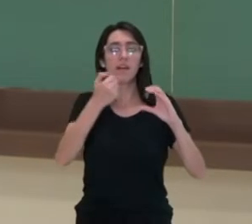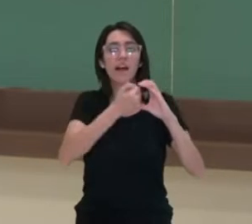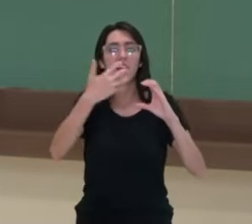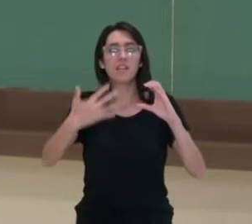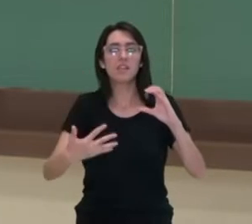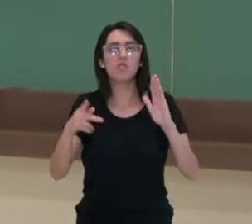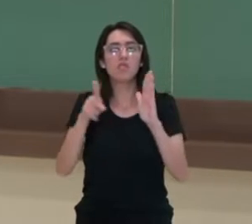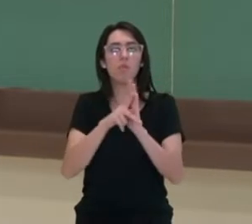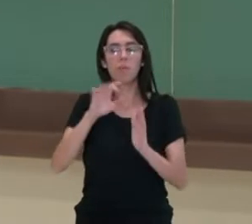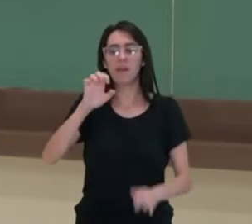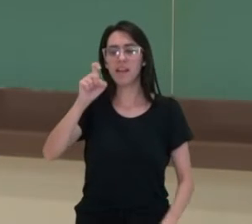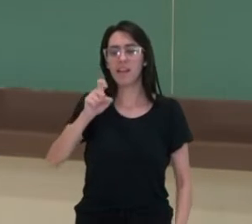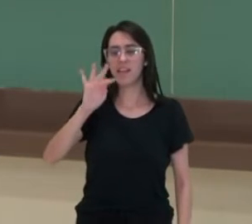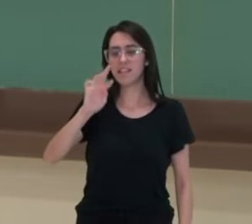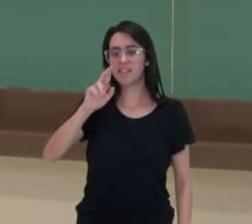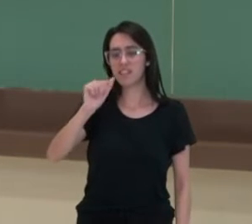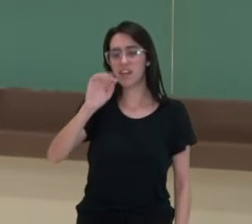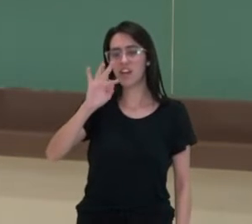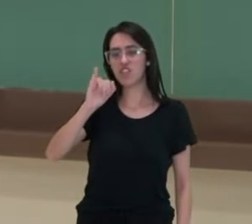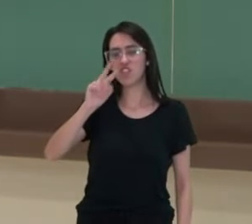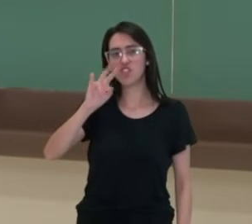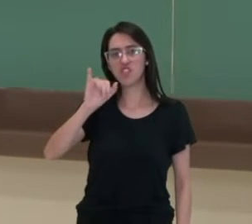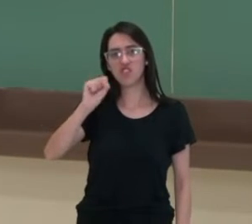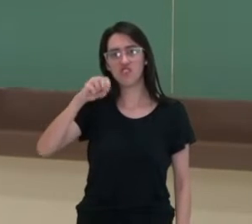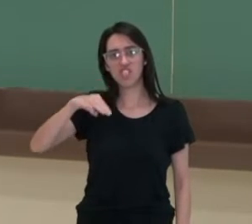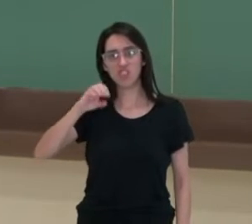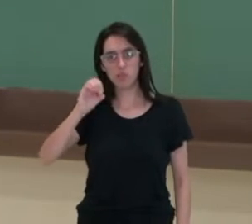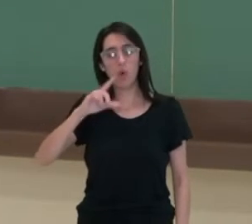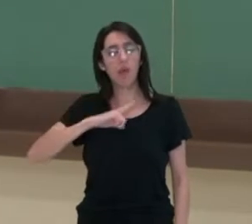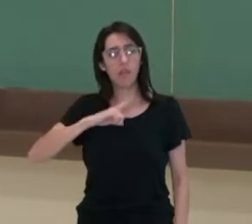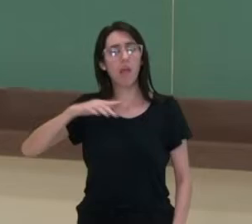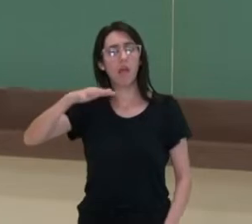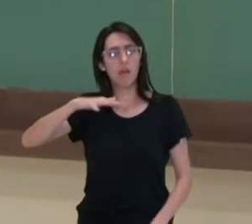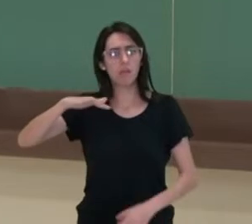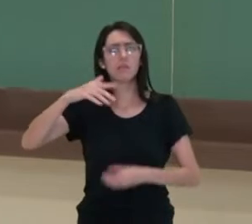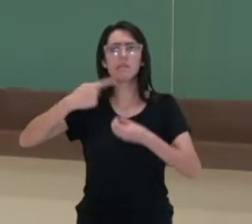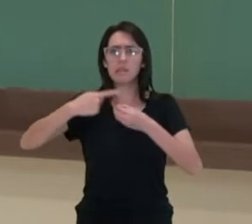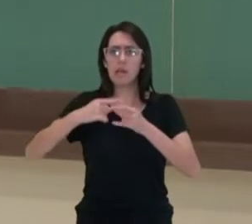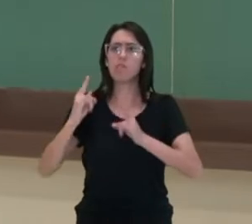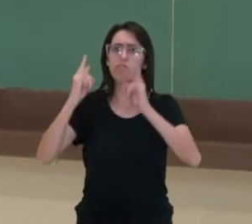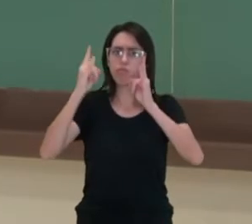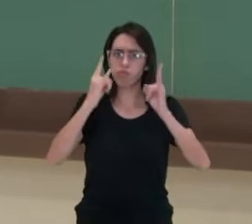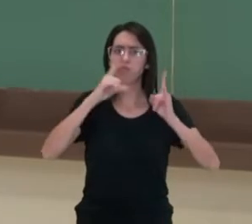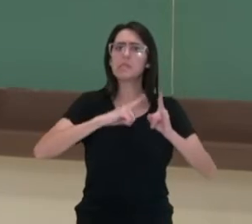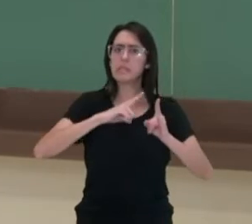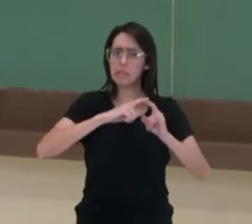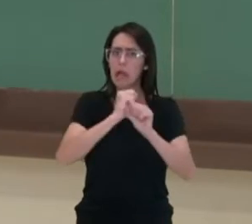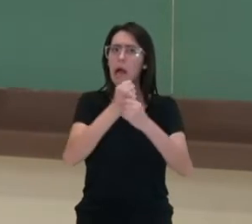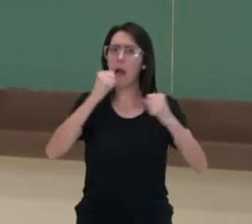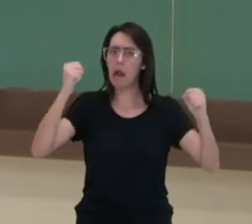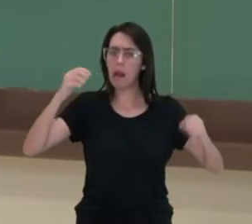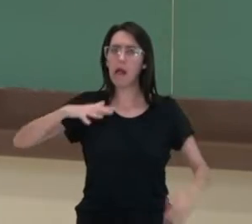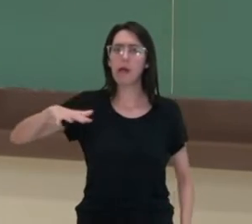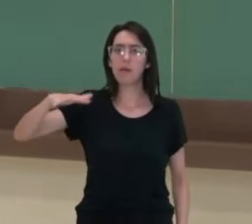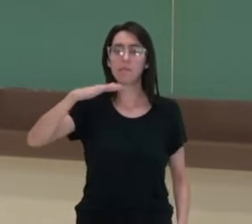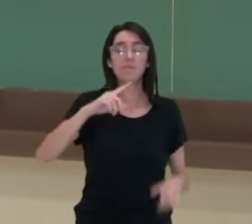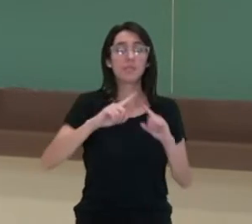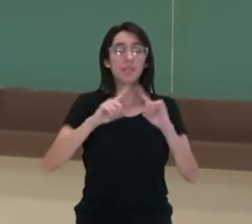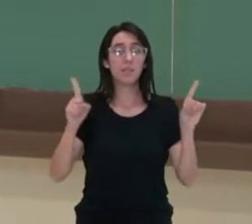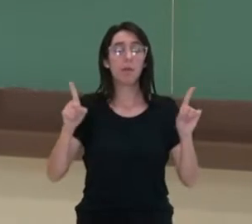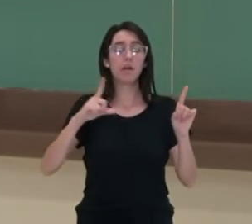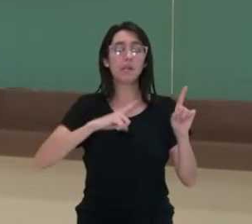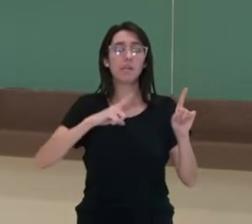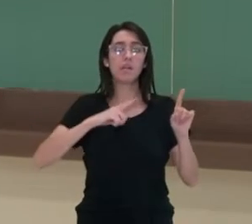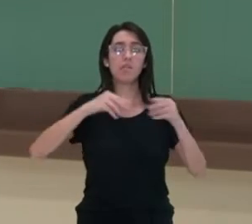extrativismo. Possui uma área urbana com grandes cidades, mas são distribuídas em um território